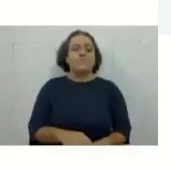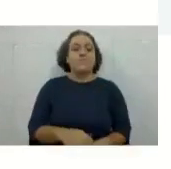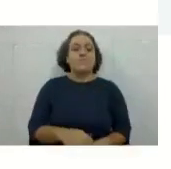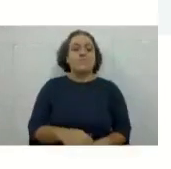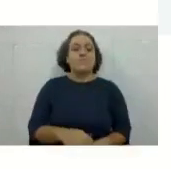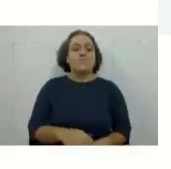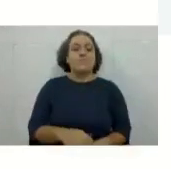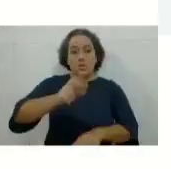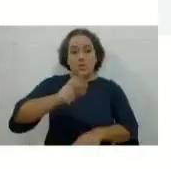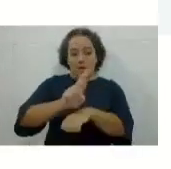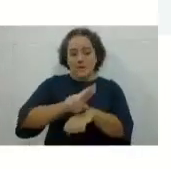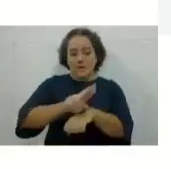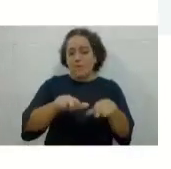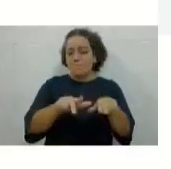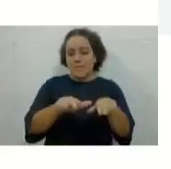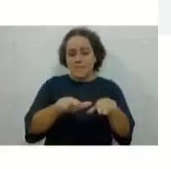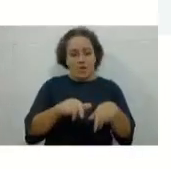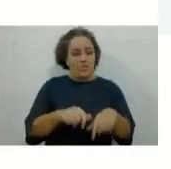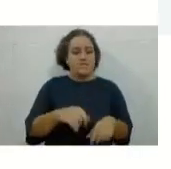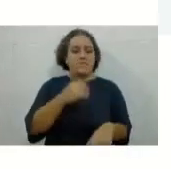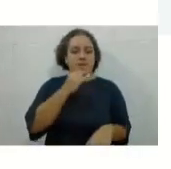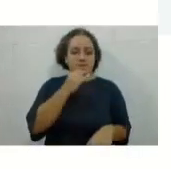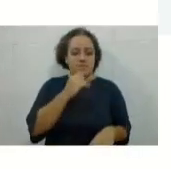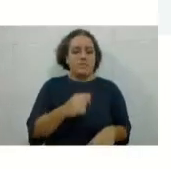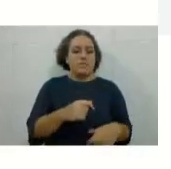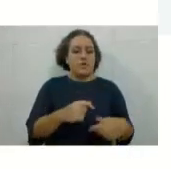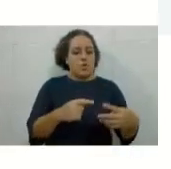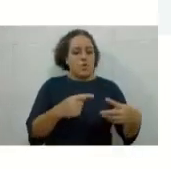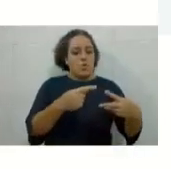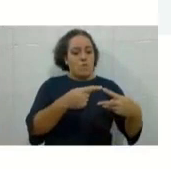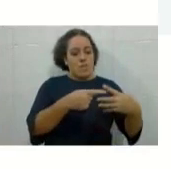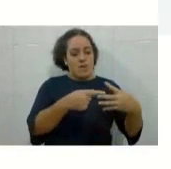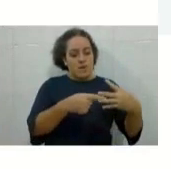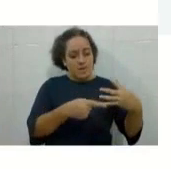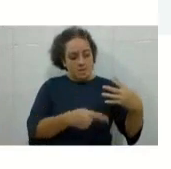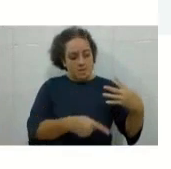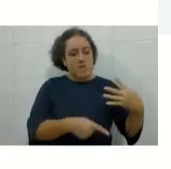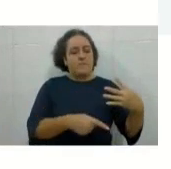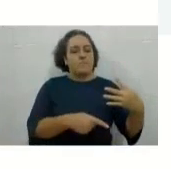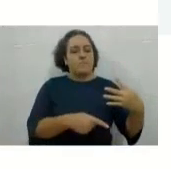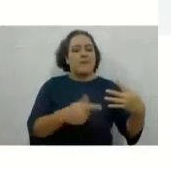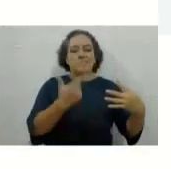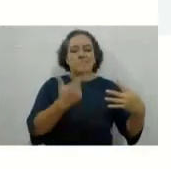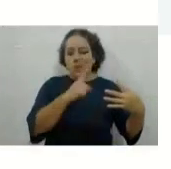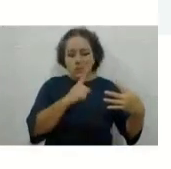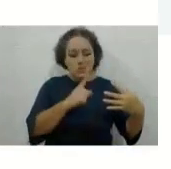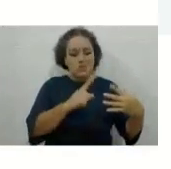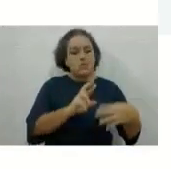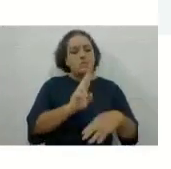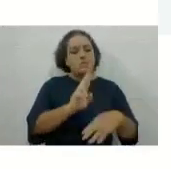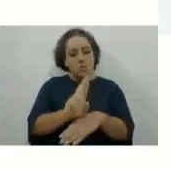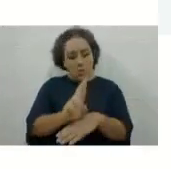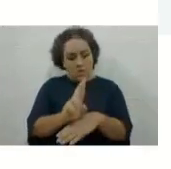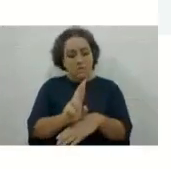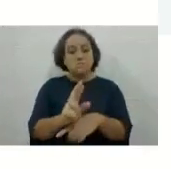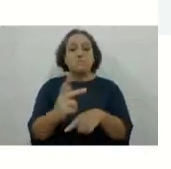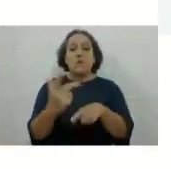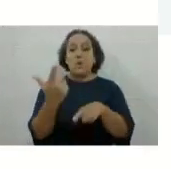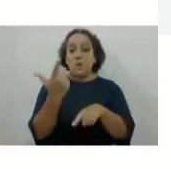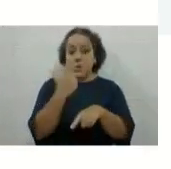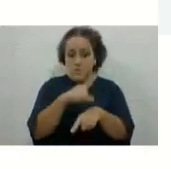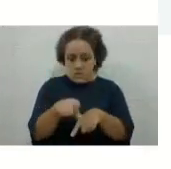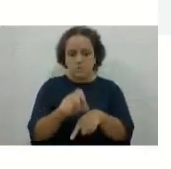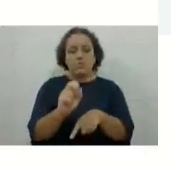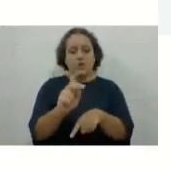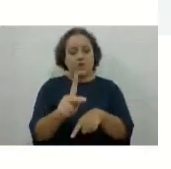distribuídas entre as semanas um e quatro, na segunda recuperação eu vou recuperar